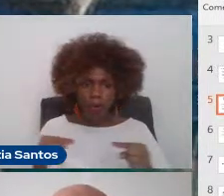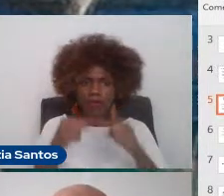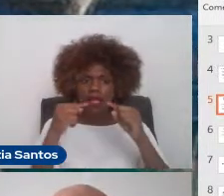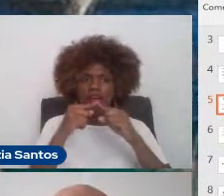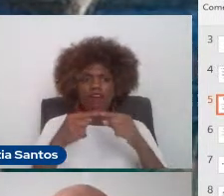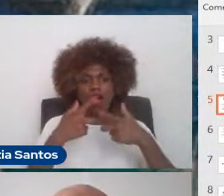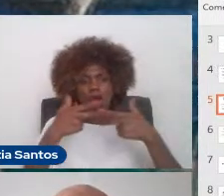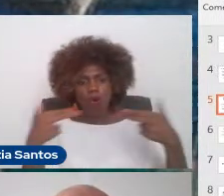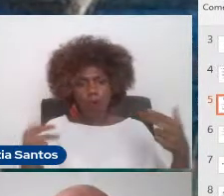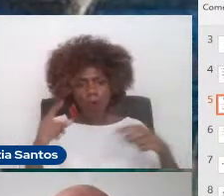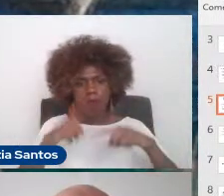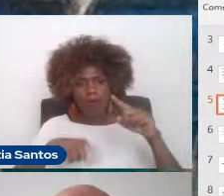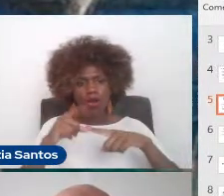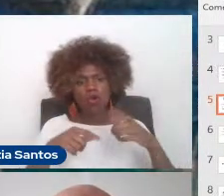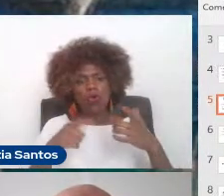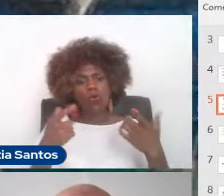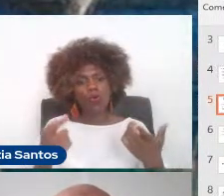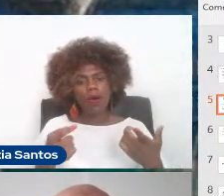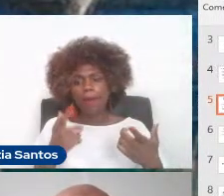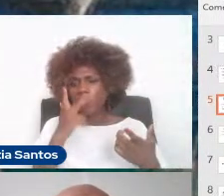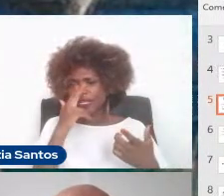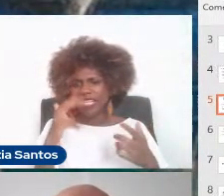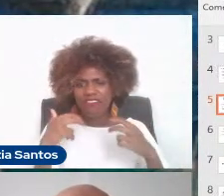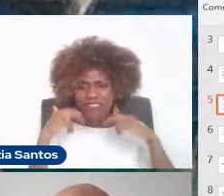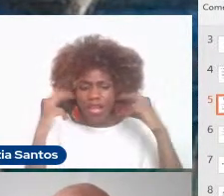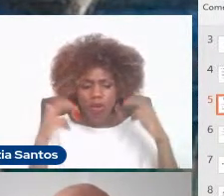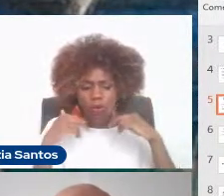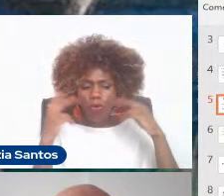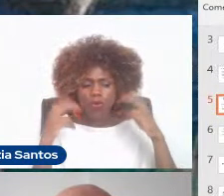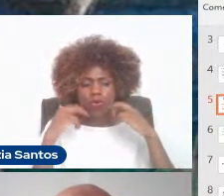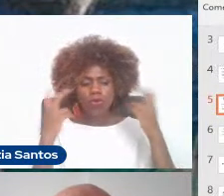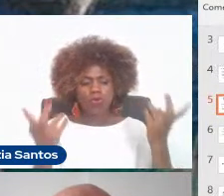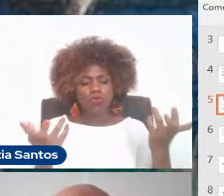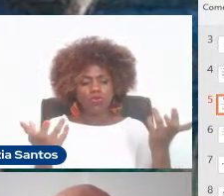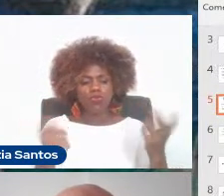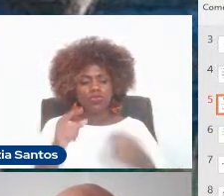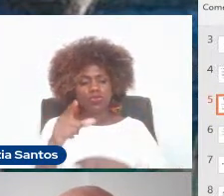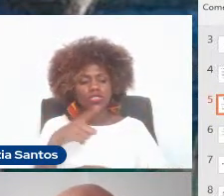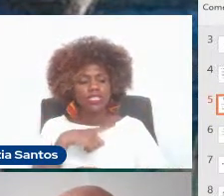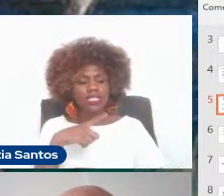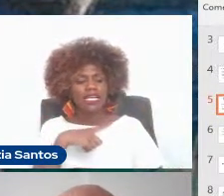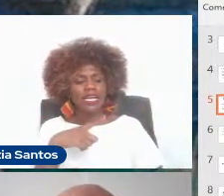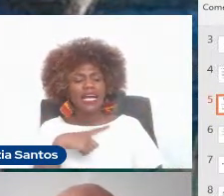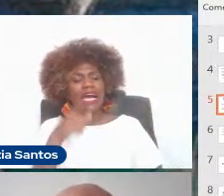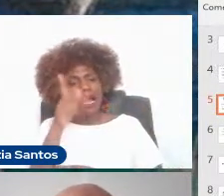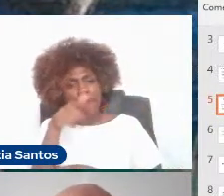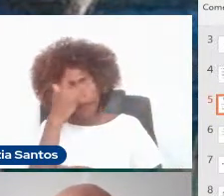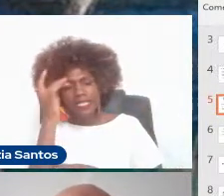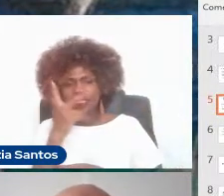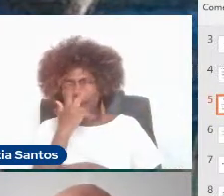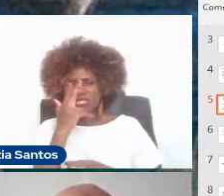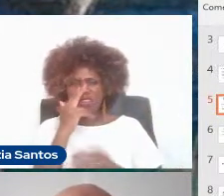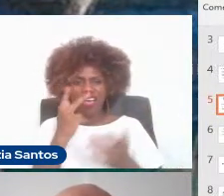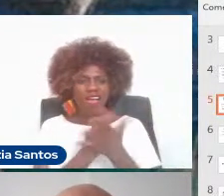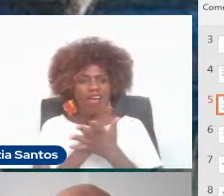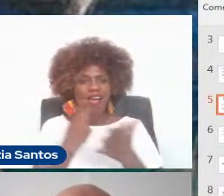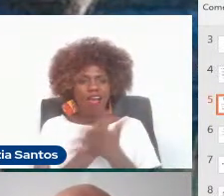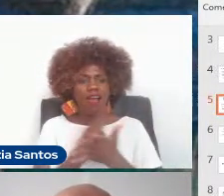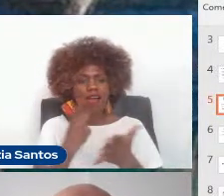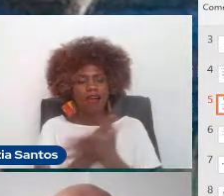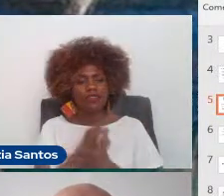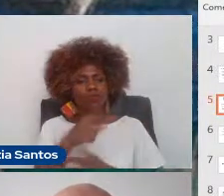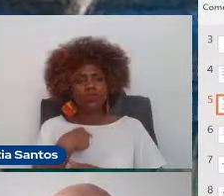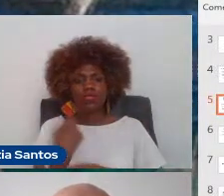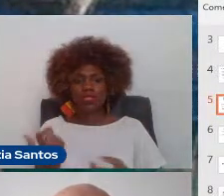considerado algo muito vergonhoso mesmo. Nossa, pessoa é como se a pessoa tivesse errado de ter alguma coisa não